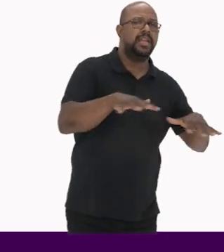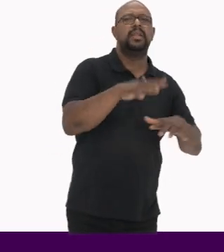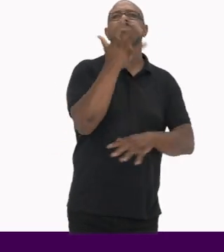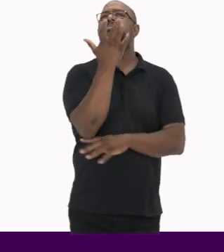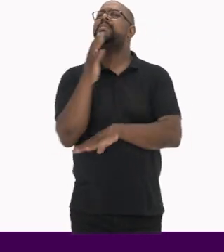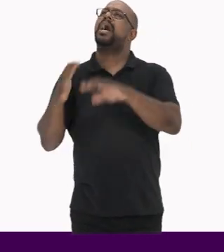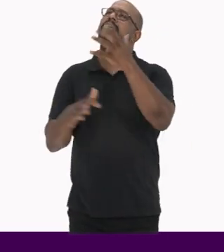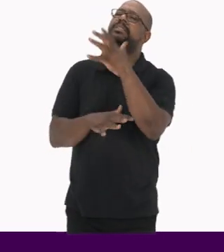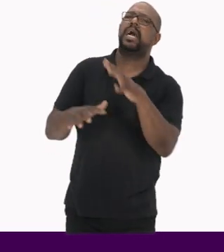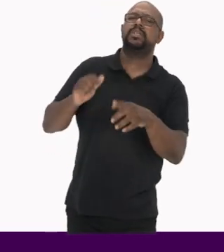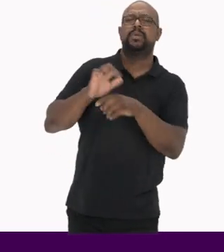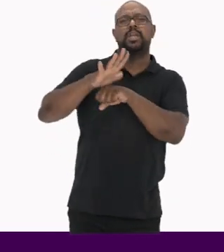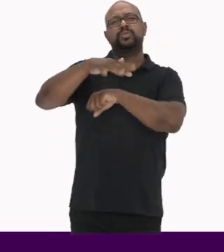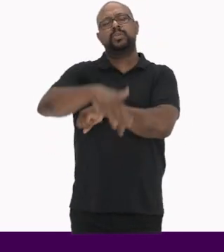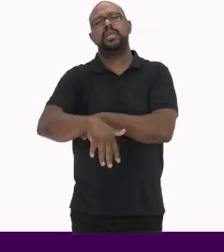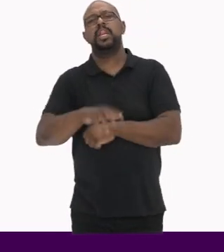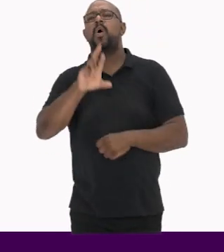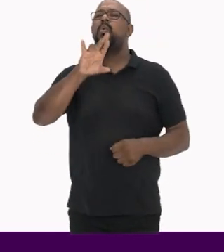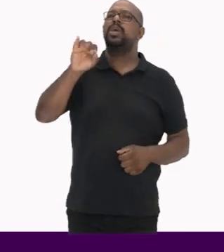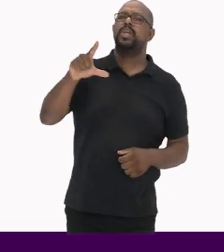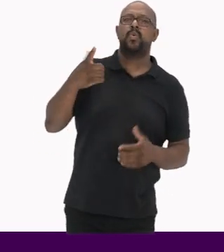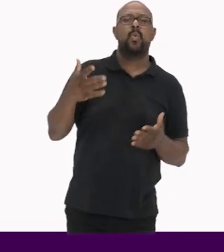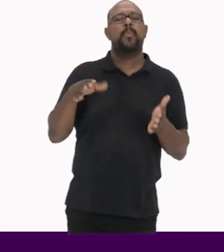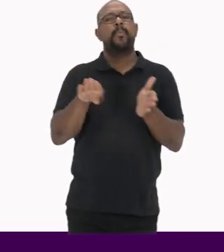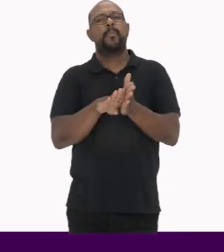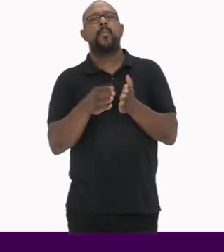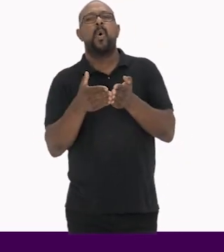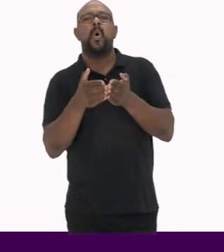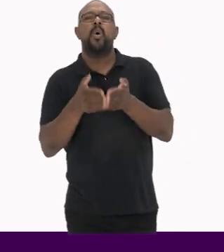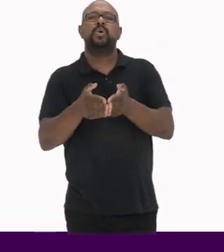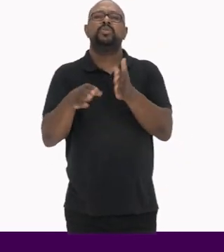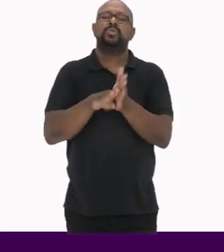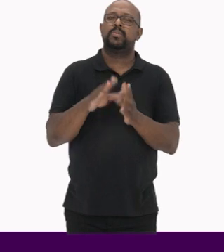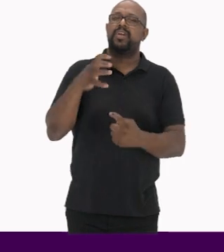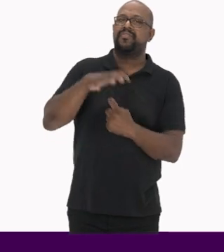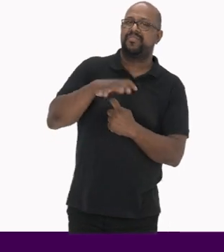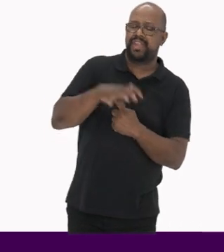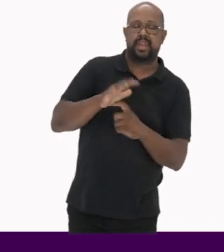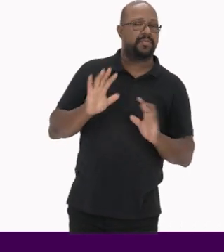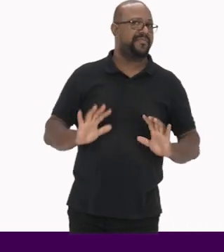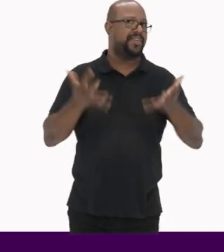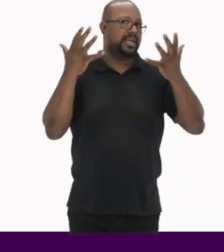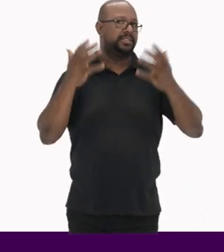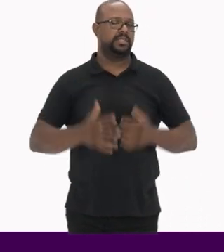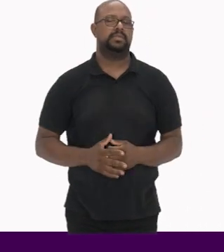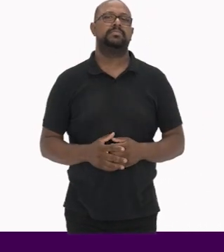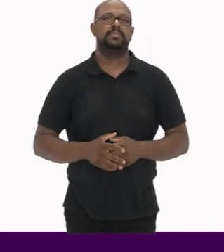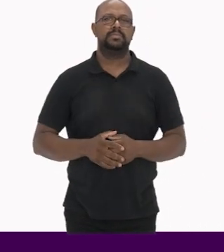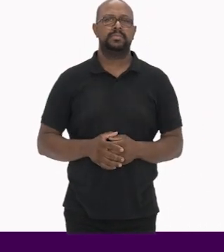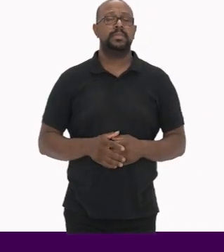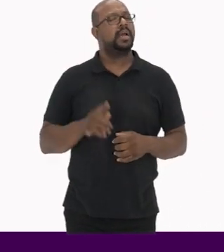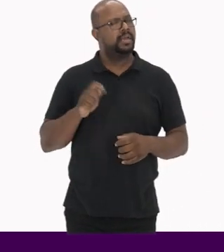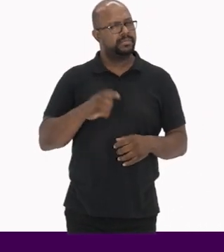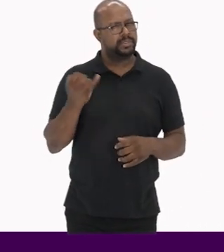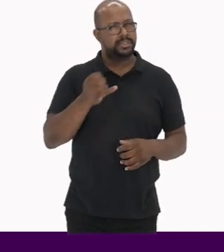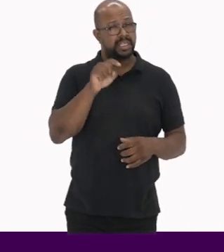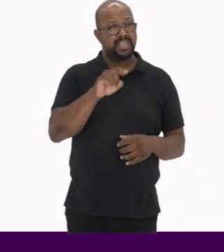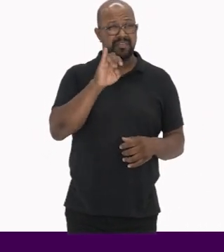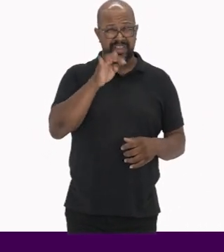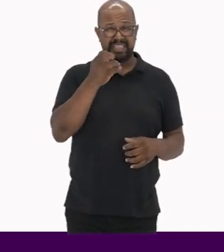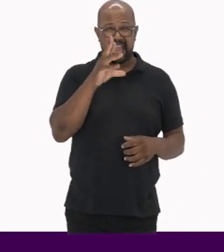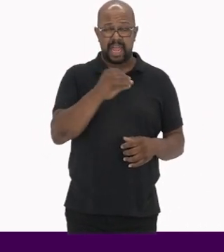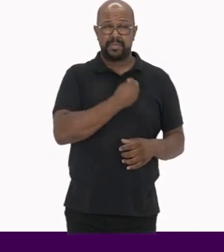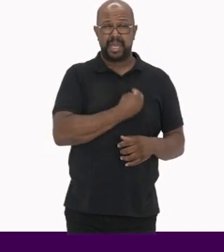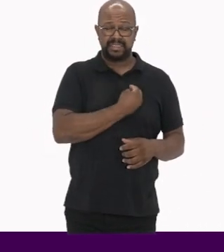uma paisagem, uma cachoeira, um rio, um porto, uma feira, uma festa Importa observar que o